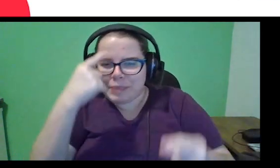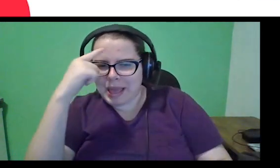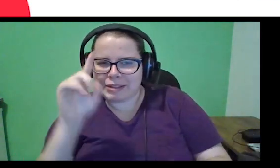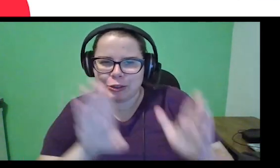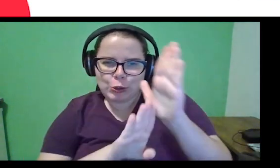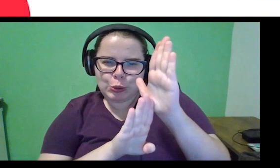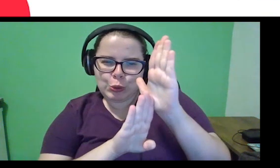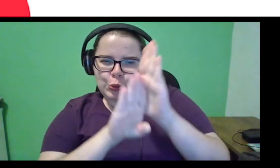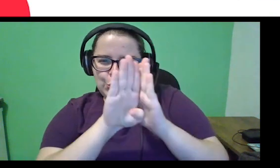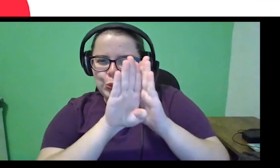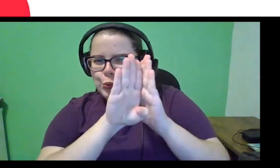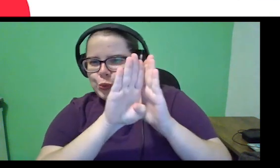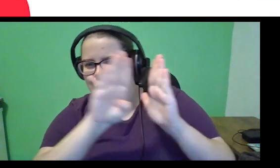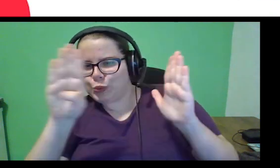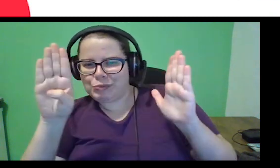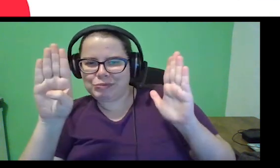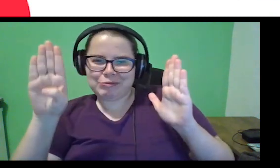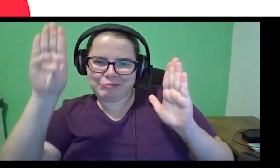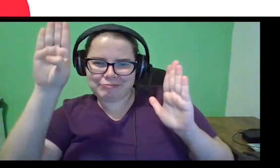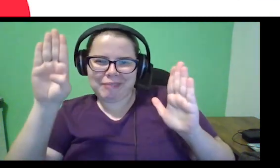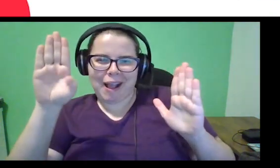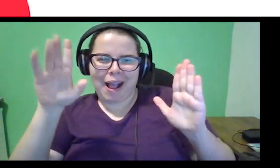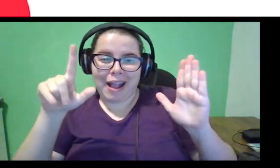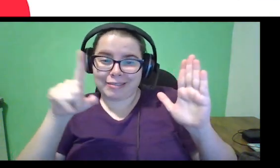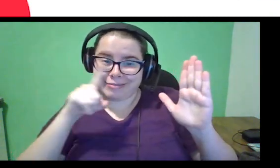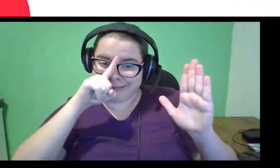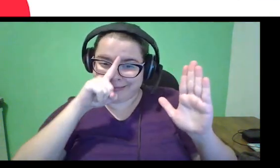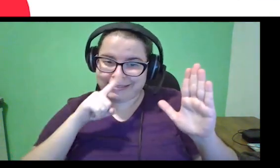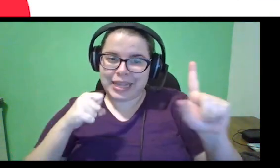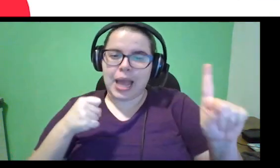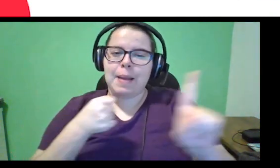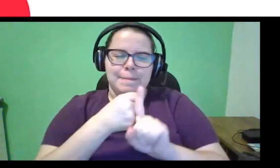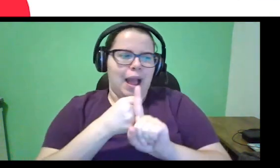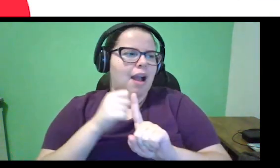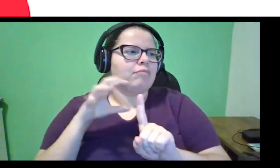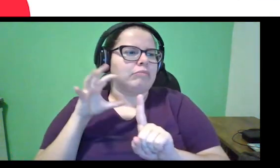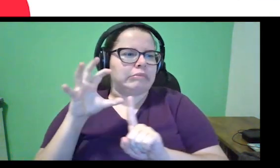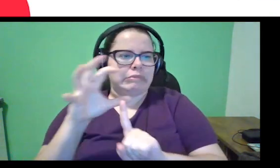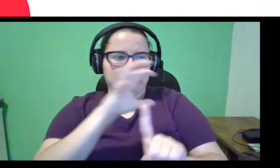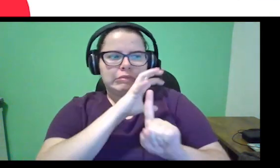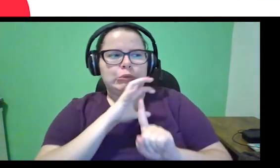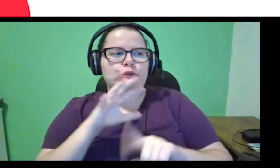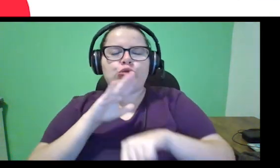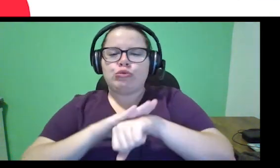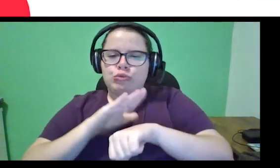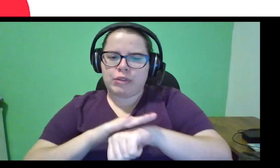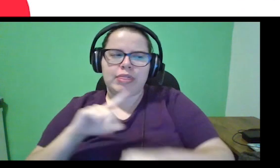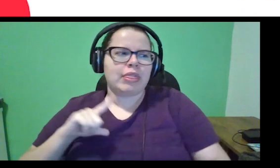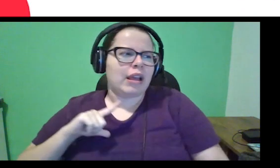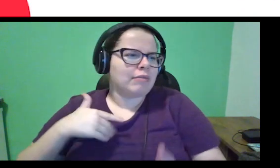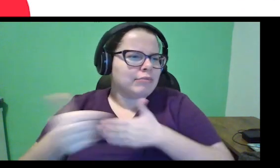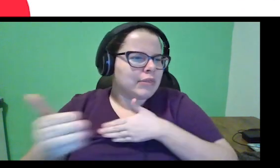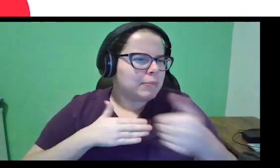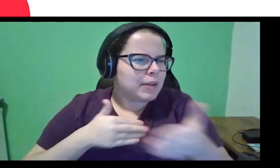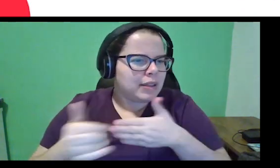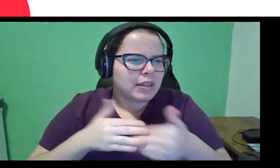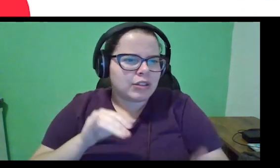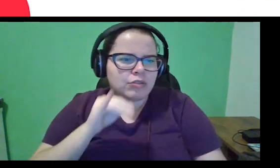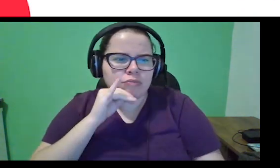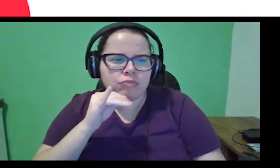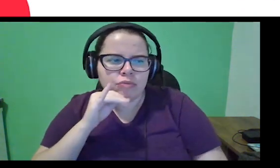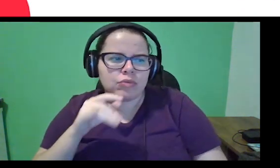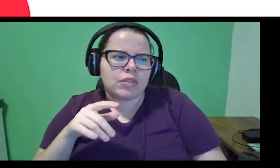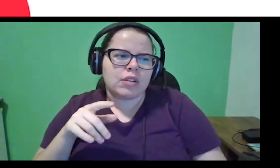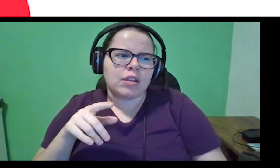do nosso quadro, maior o risco e impacto. aí nós, independente inclusive do risco e